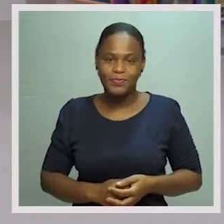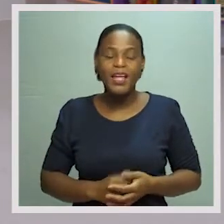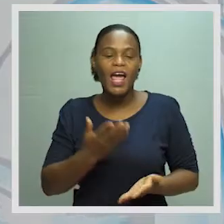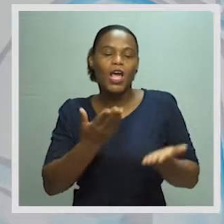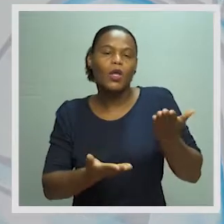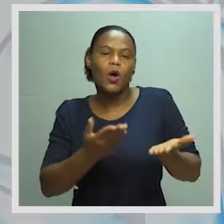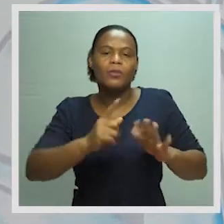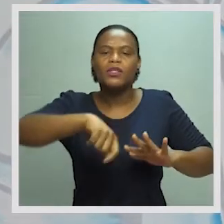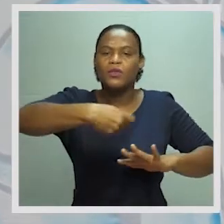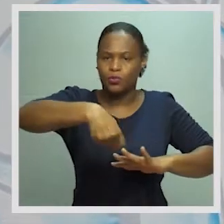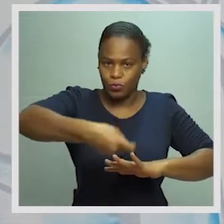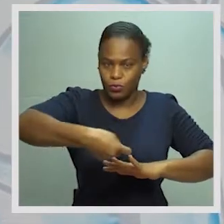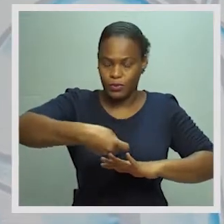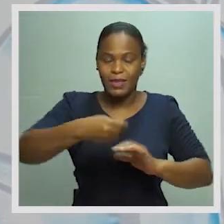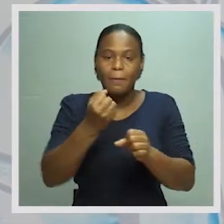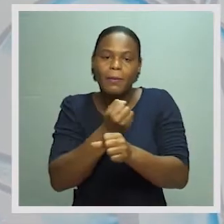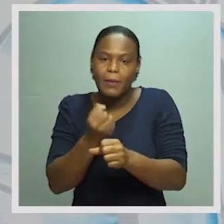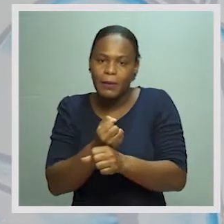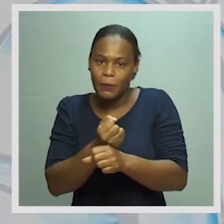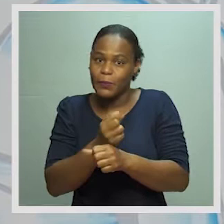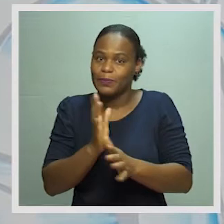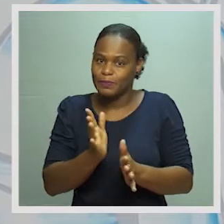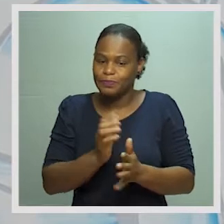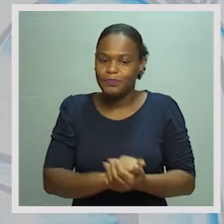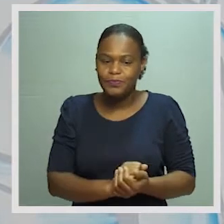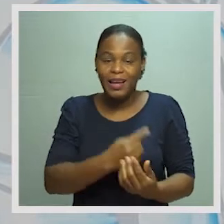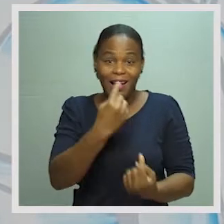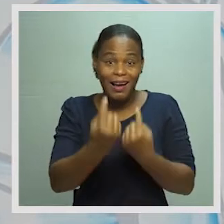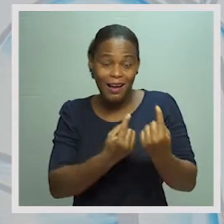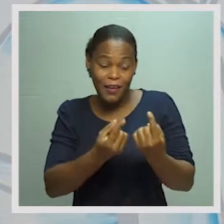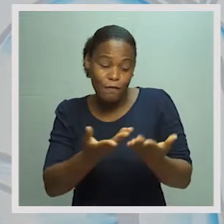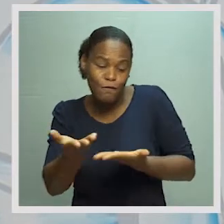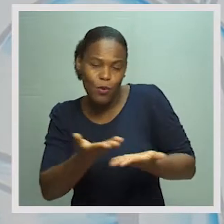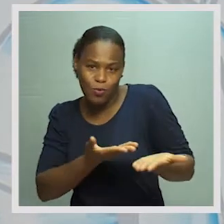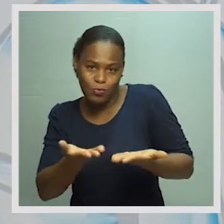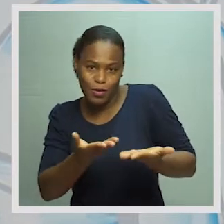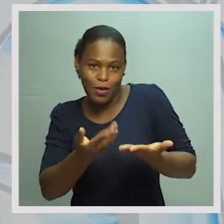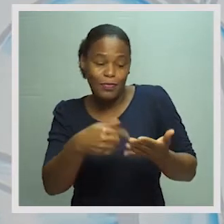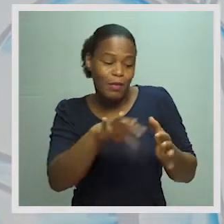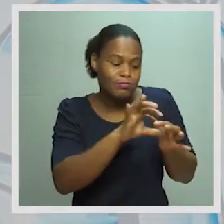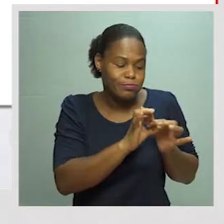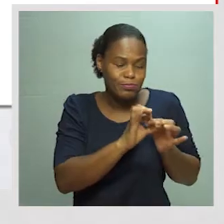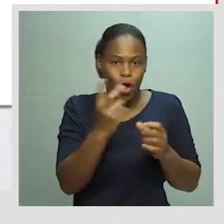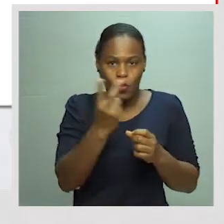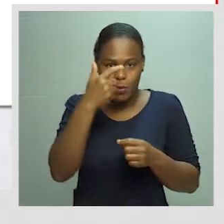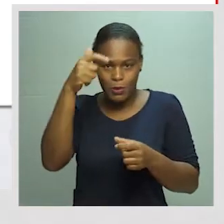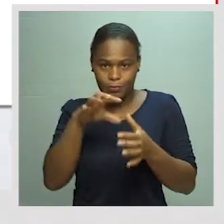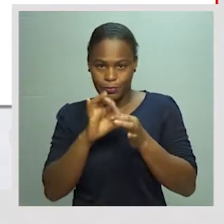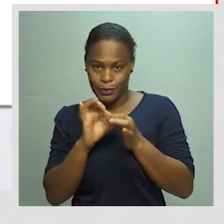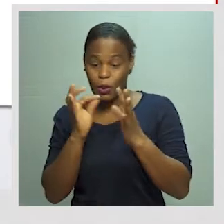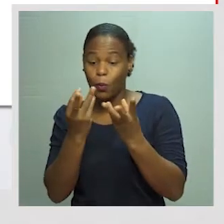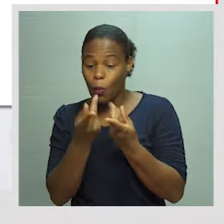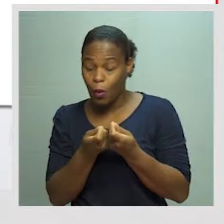Equilíbrio entre recursos e empregos. Cada fluxo que se estabelece entre dois agentes econômicos